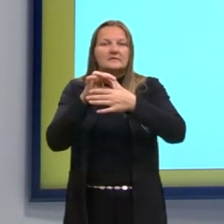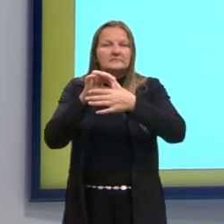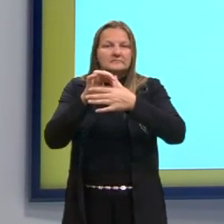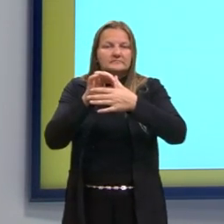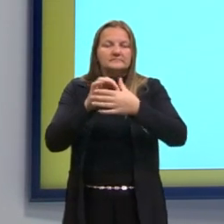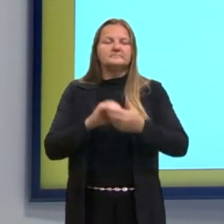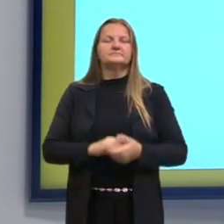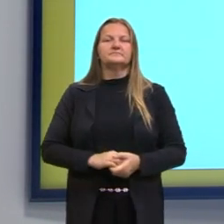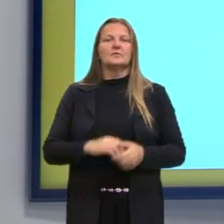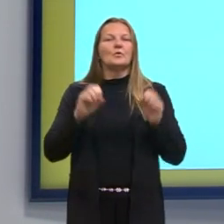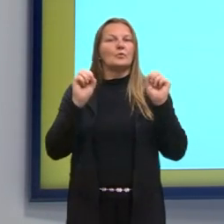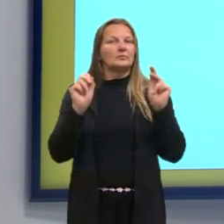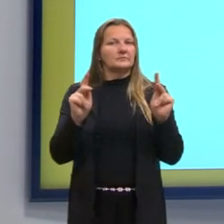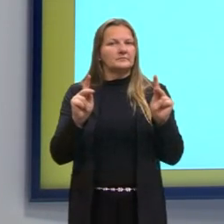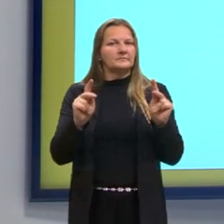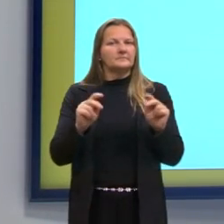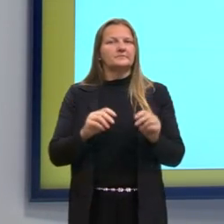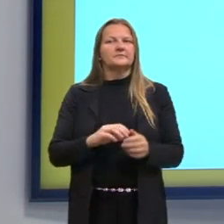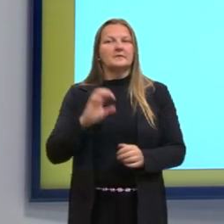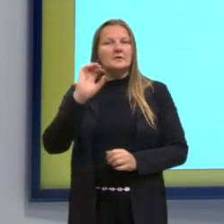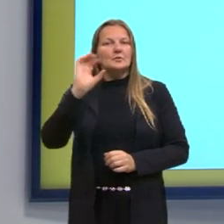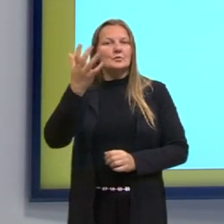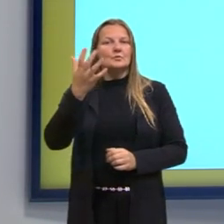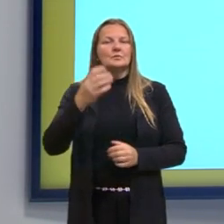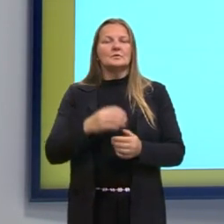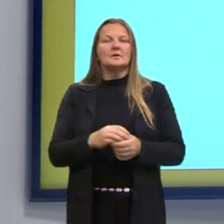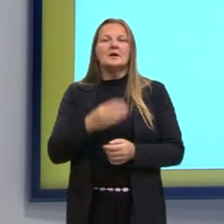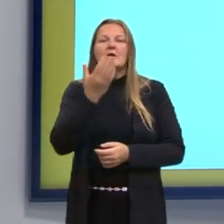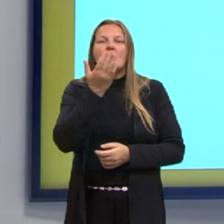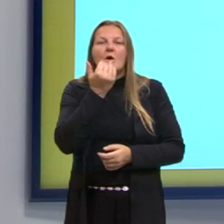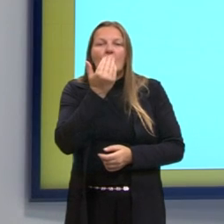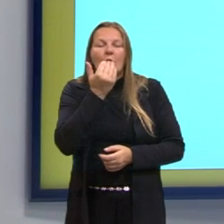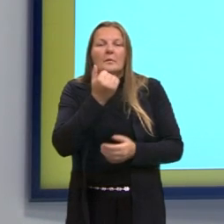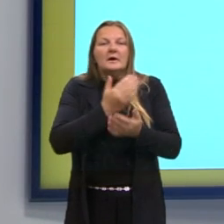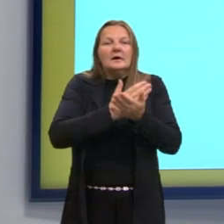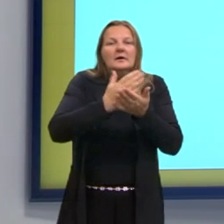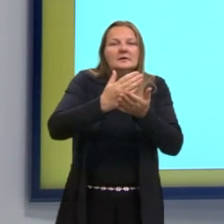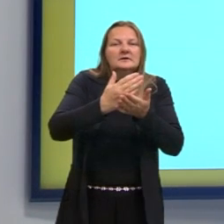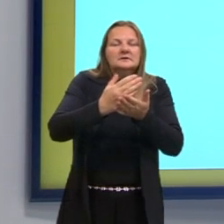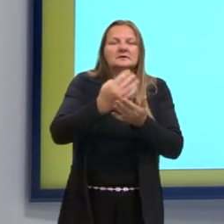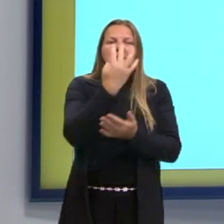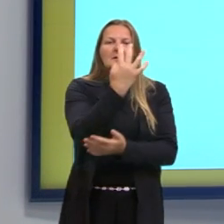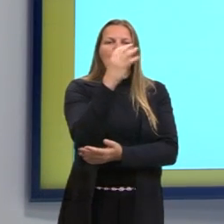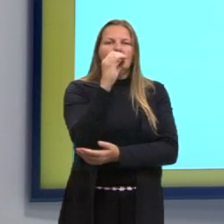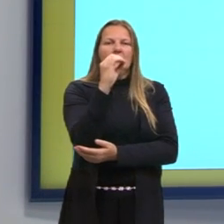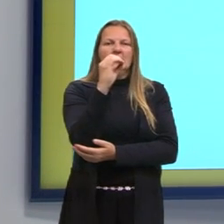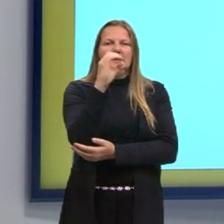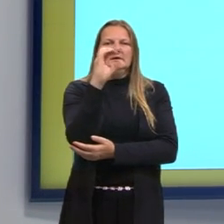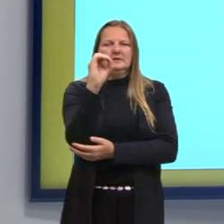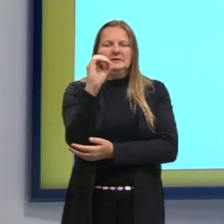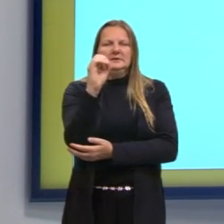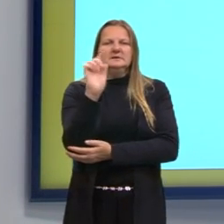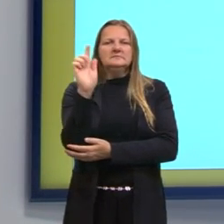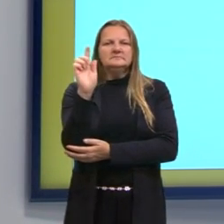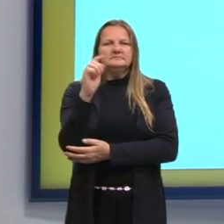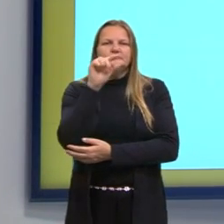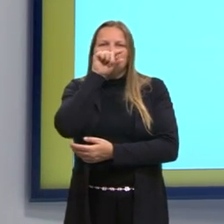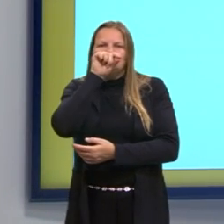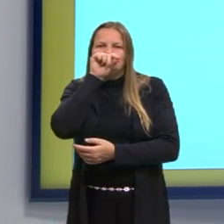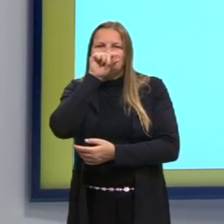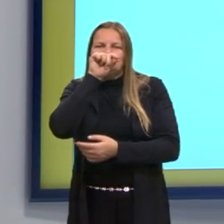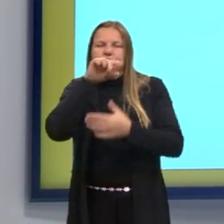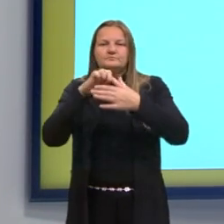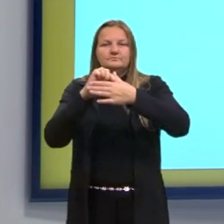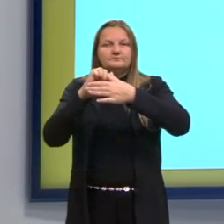Ok. Então, já definimos, né? Ele consumia, no início, 400 gramas de frango e